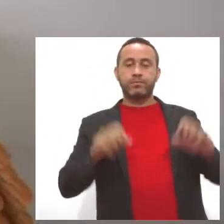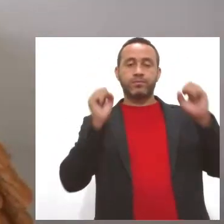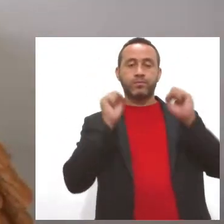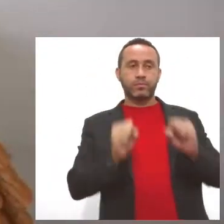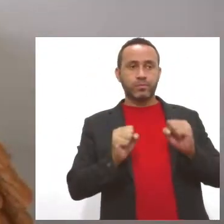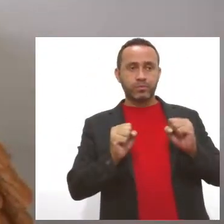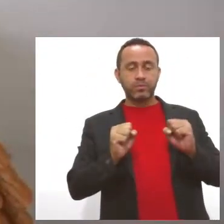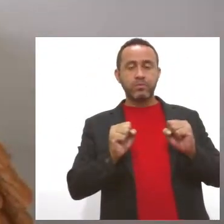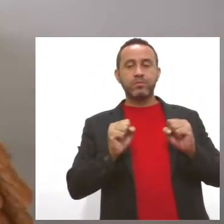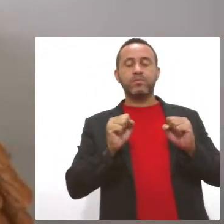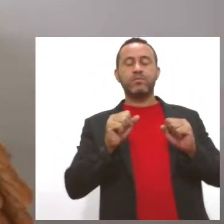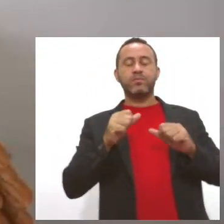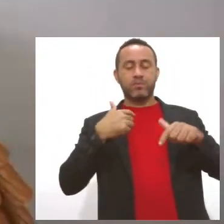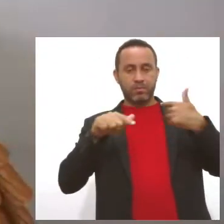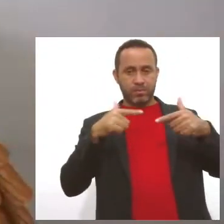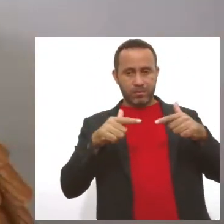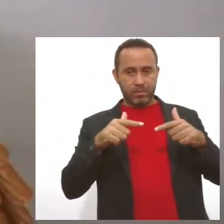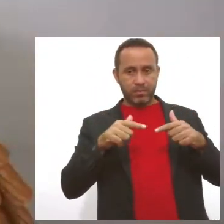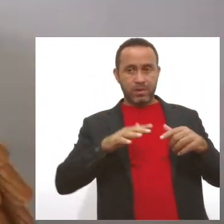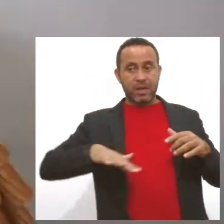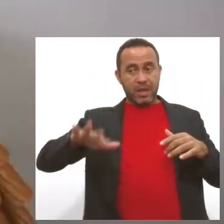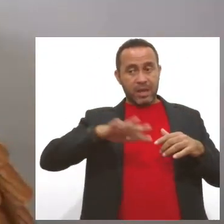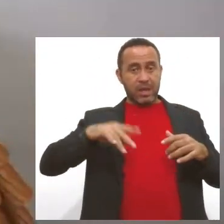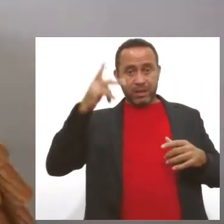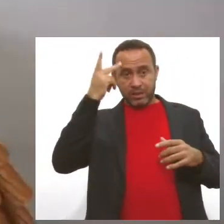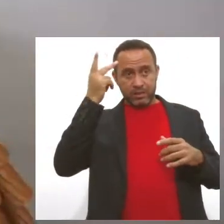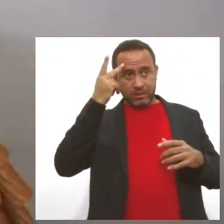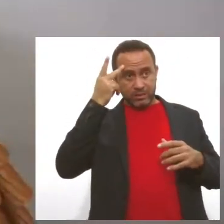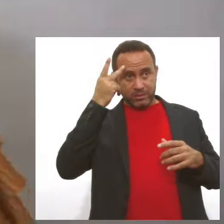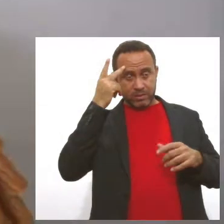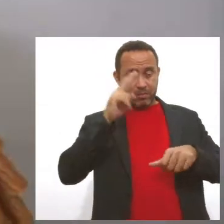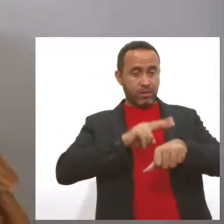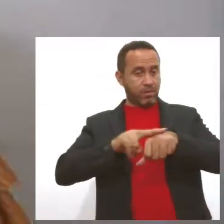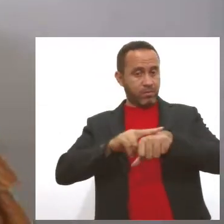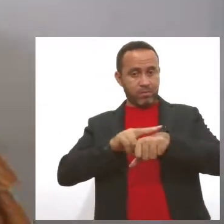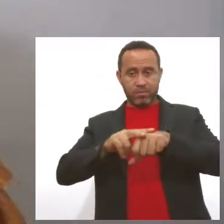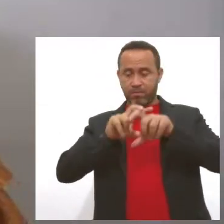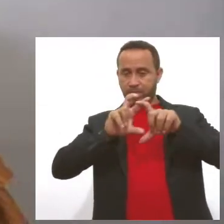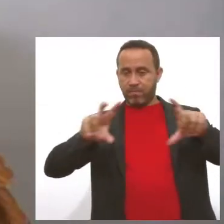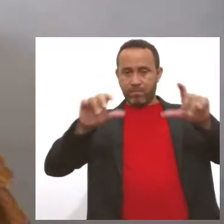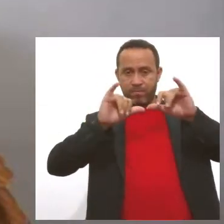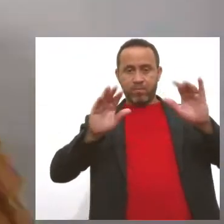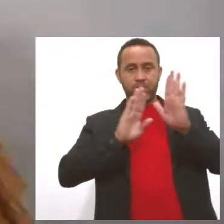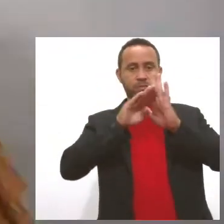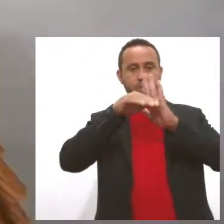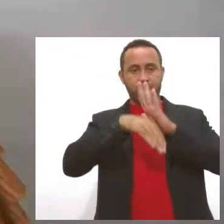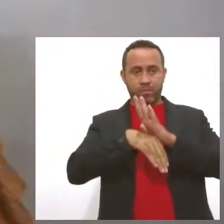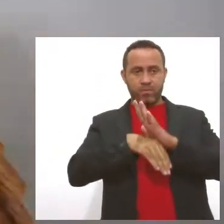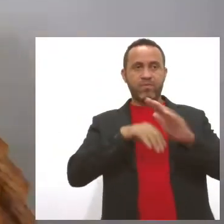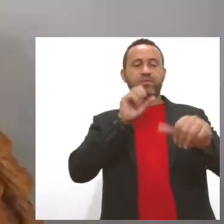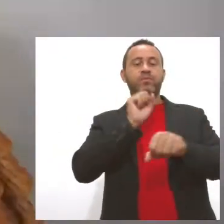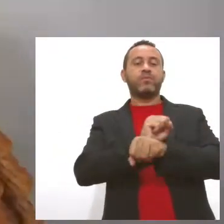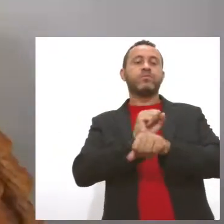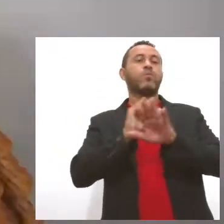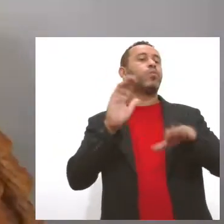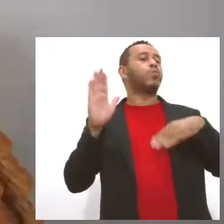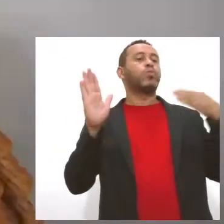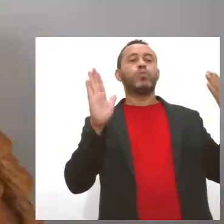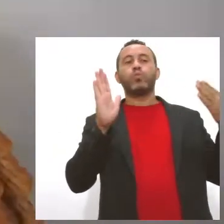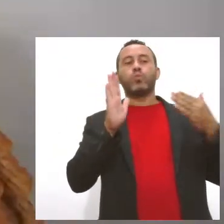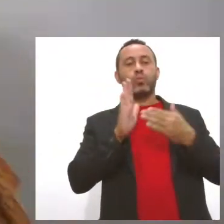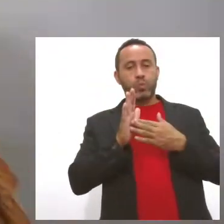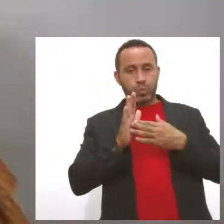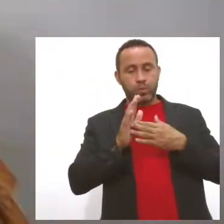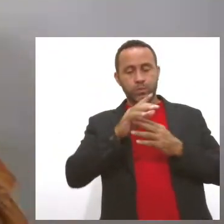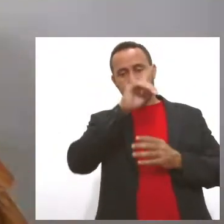região do estado de São Paulo será considerada de faixa verde, mesmo que tenham números mais baixos que outras regiões, todas elas serão